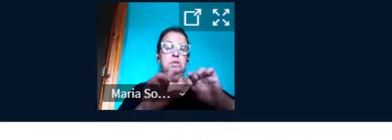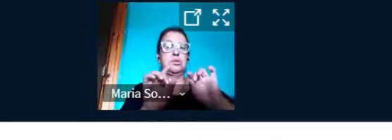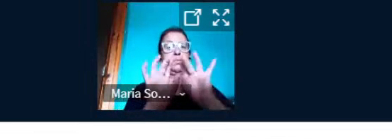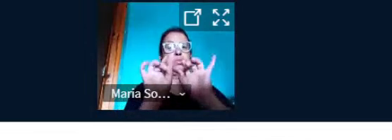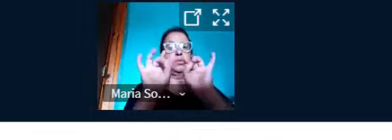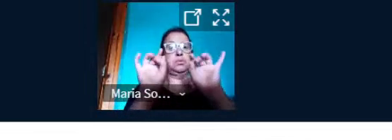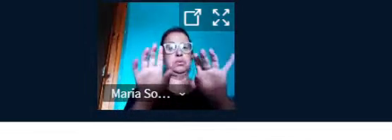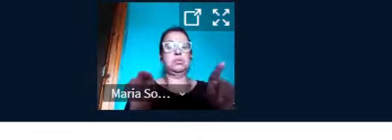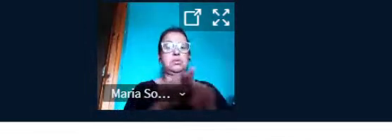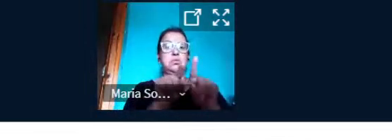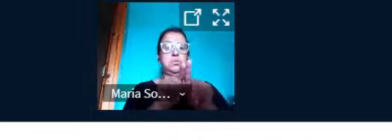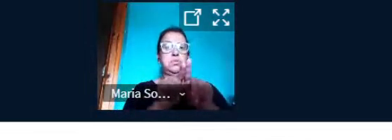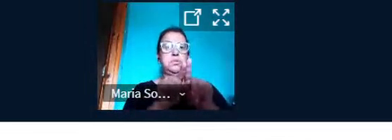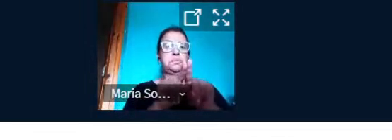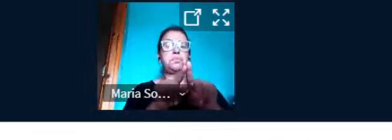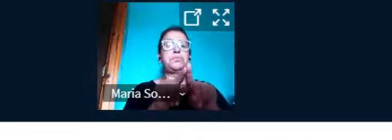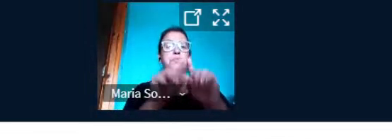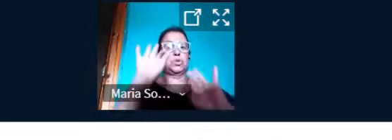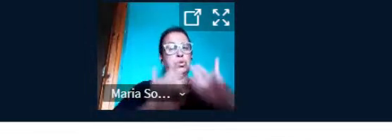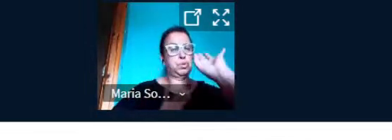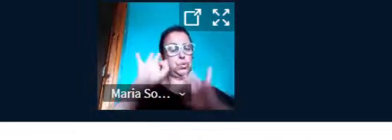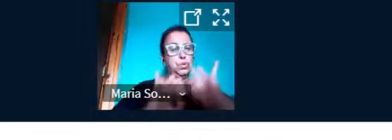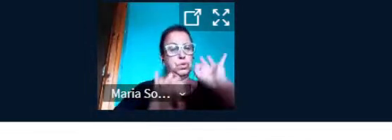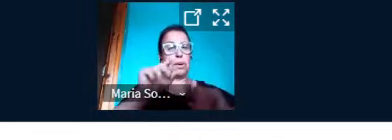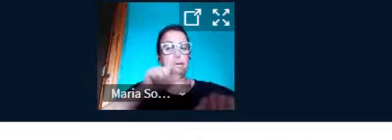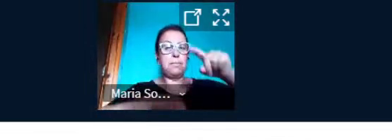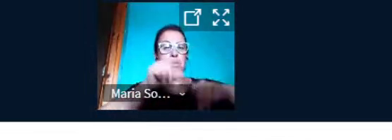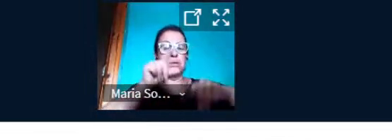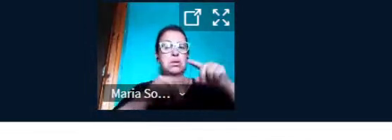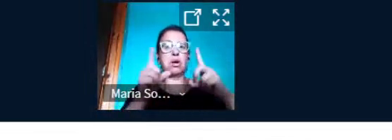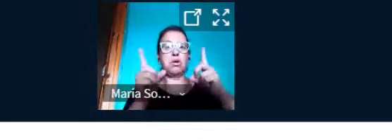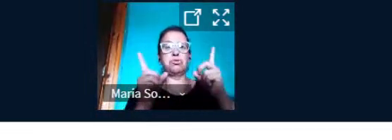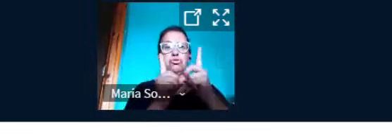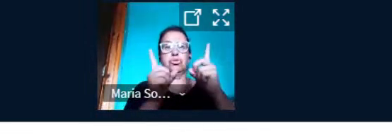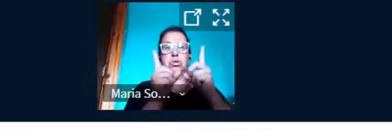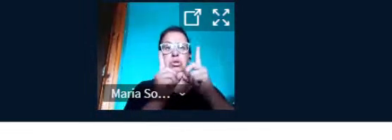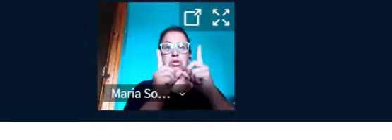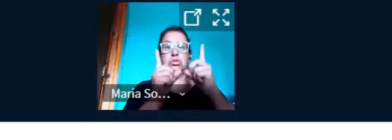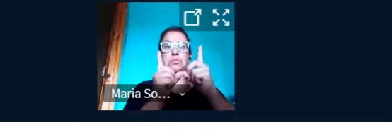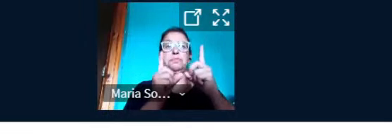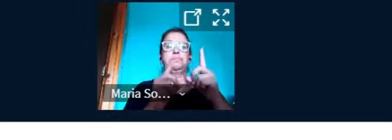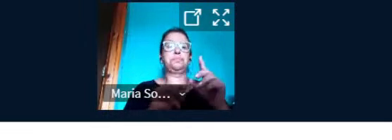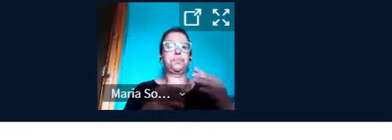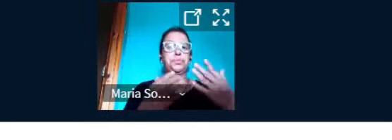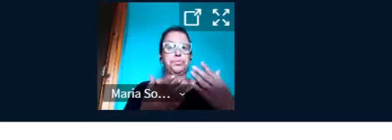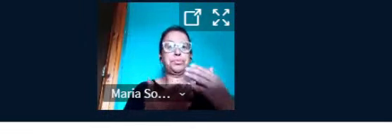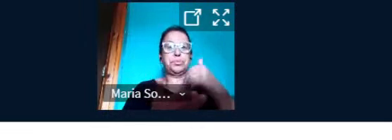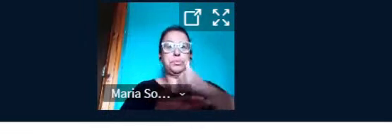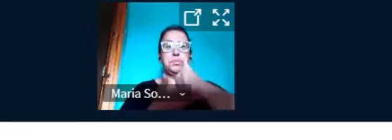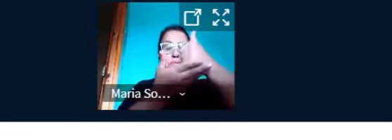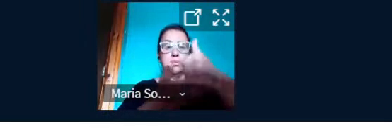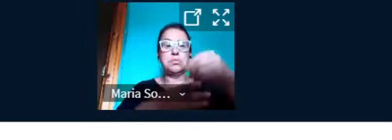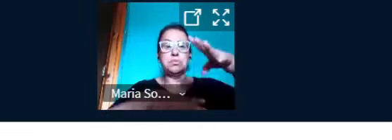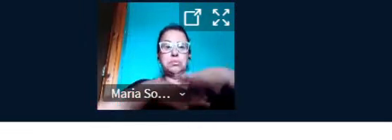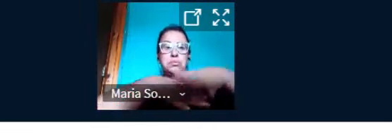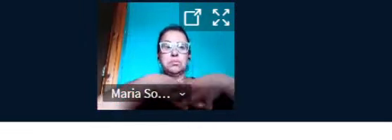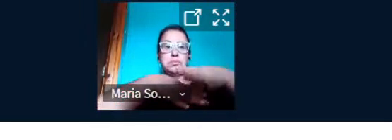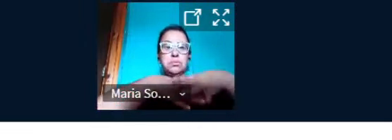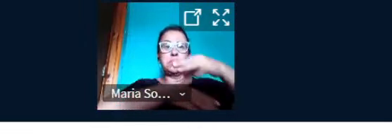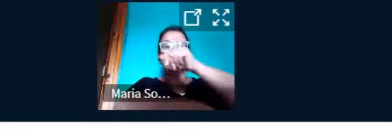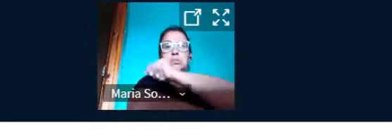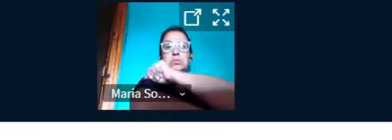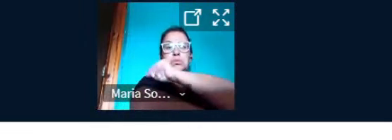didáticos para auxiliar a aprendizagem de matemática para os alunos da Escola de Educação Especial José Álvares